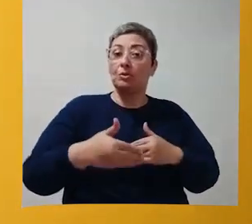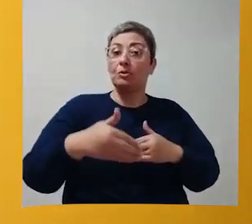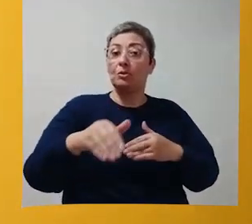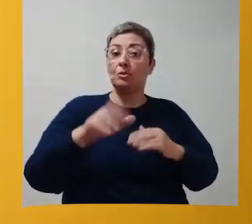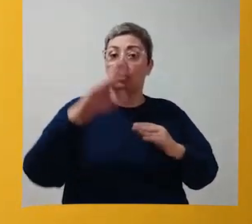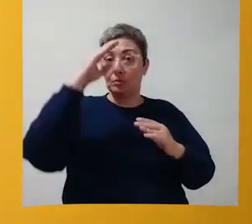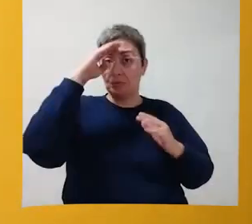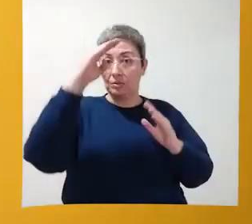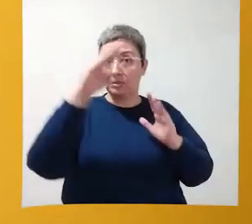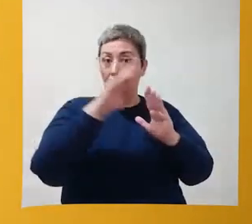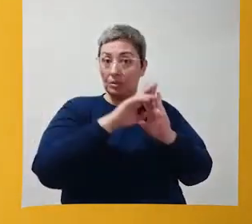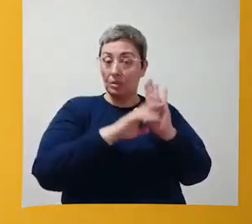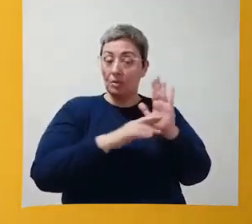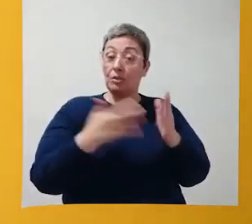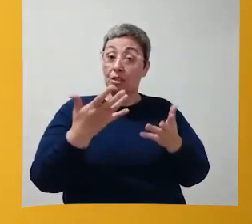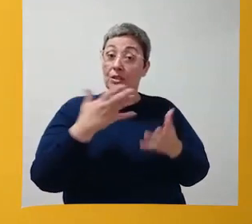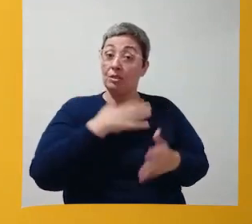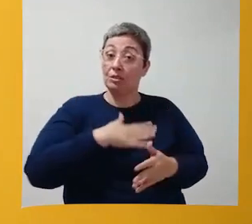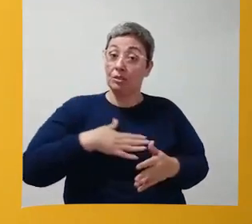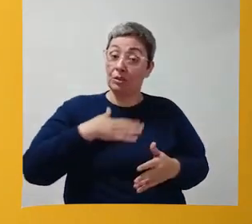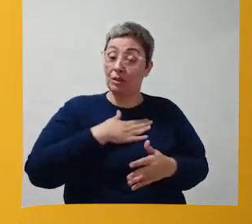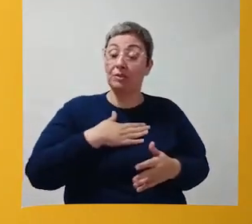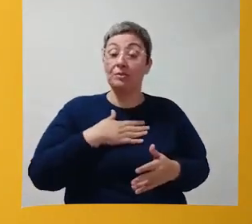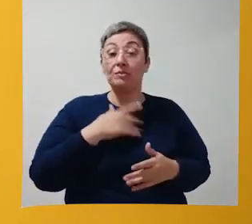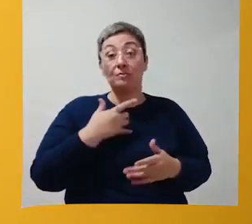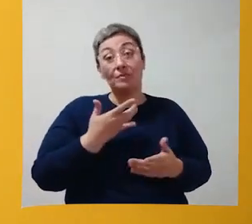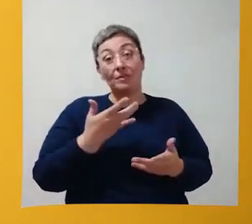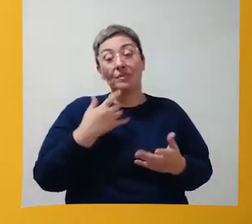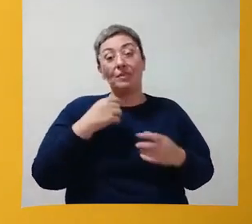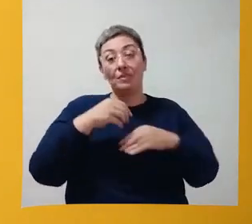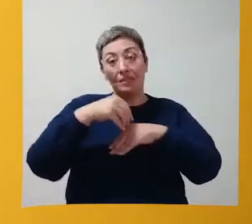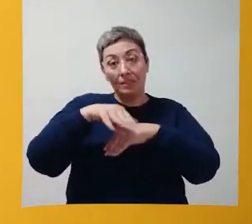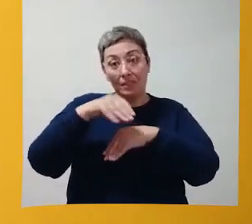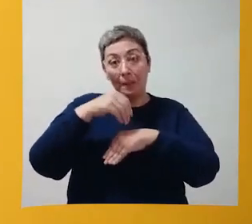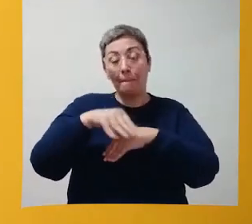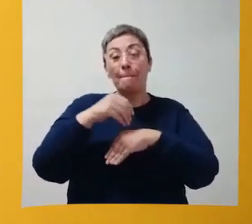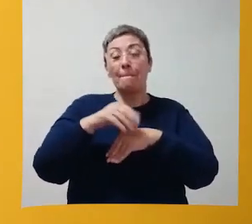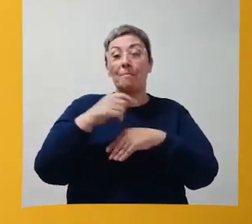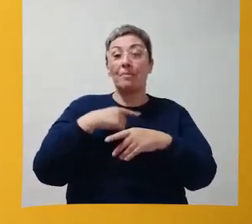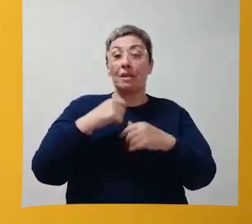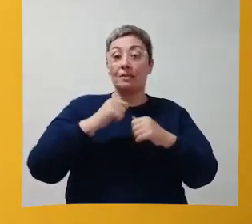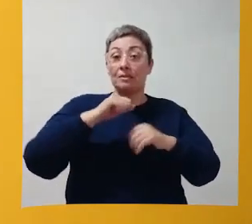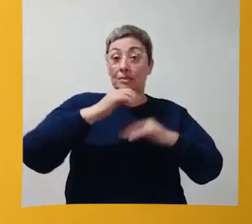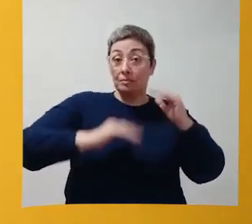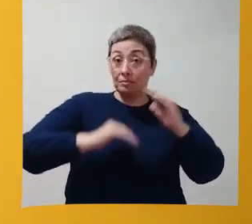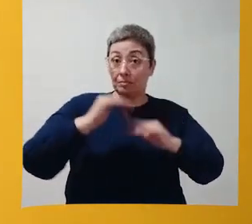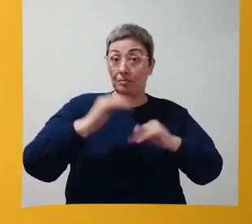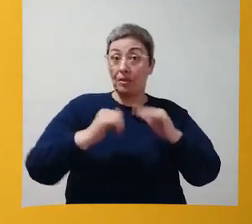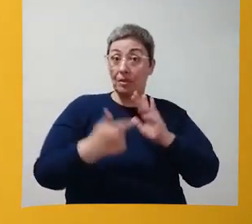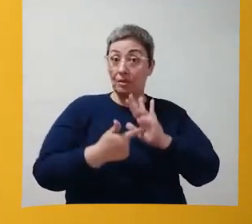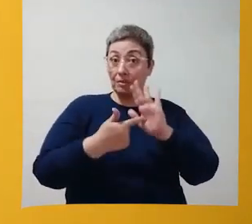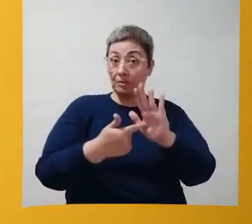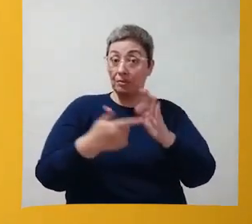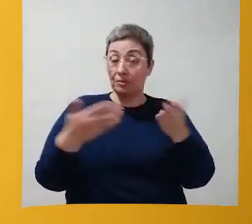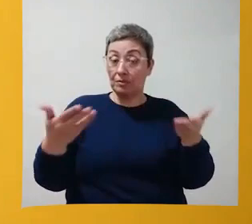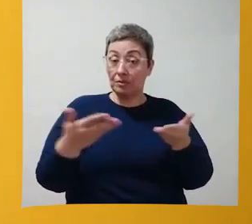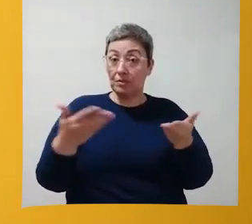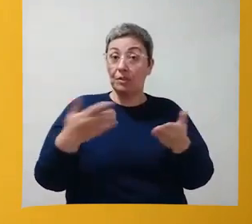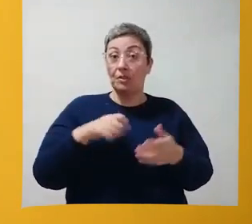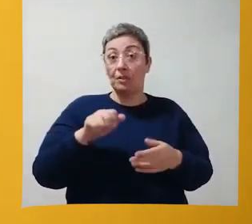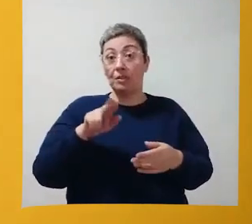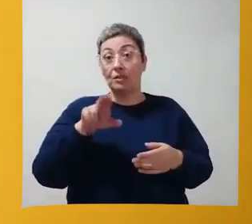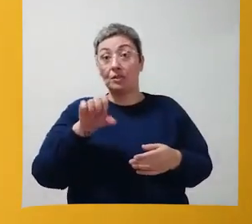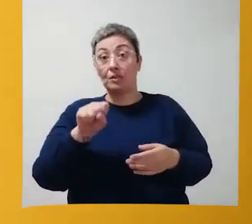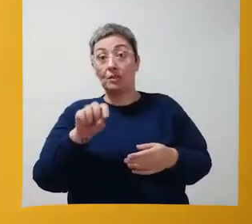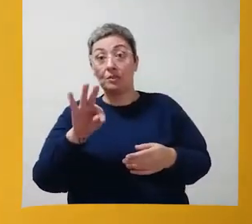segmento de instrução. Eu espero que você tenha gostado dessas dicas, dessa atividade que eu apresentei hoje com o